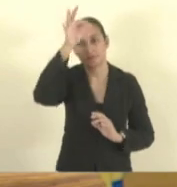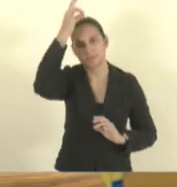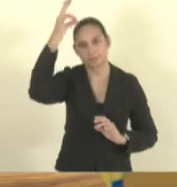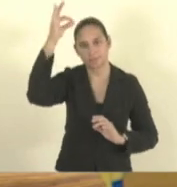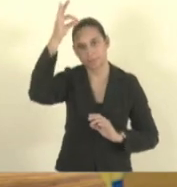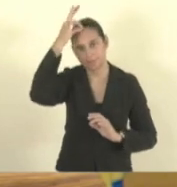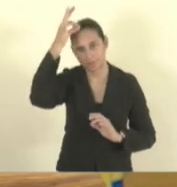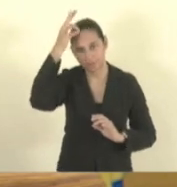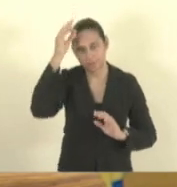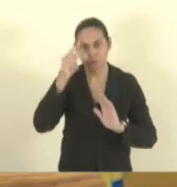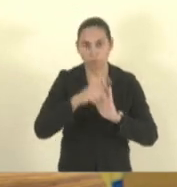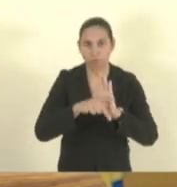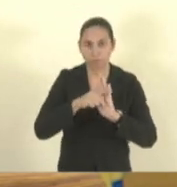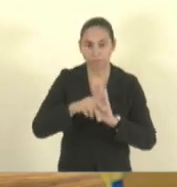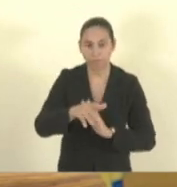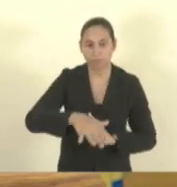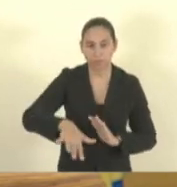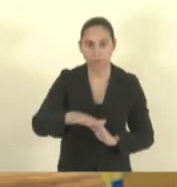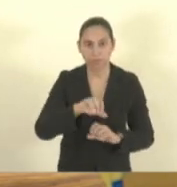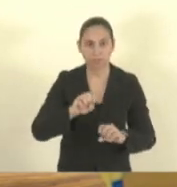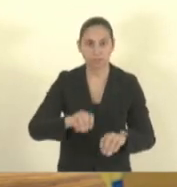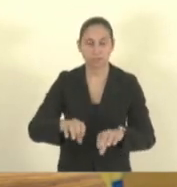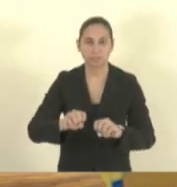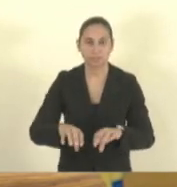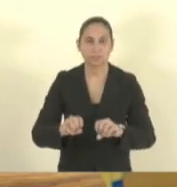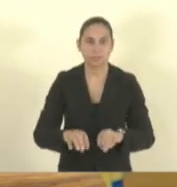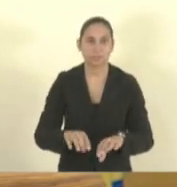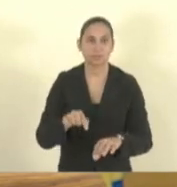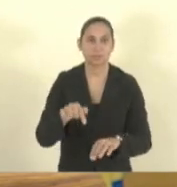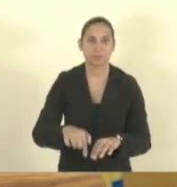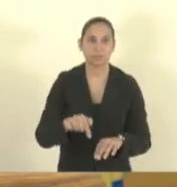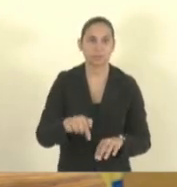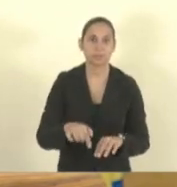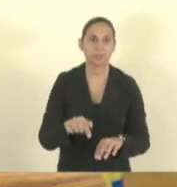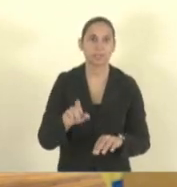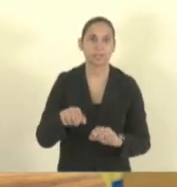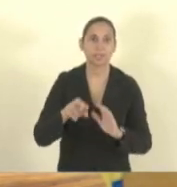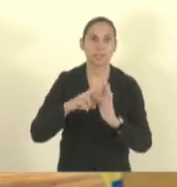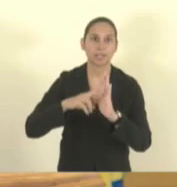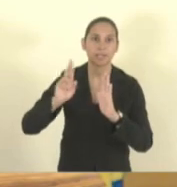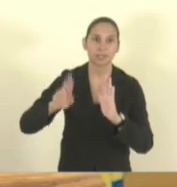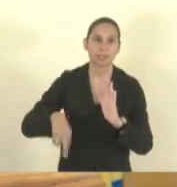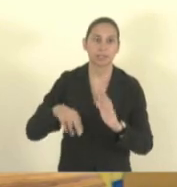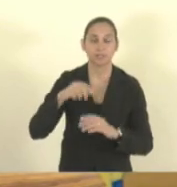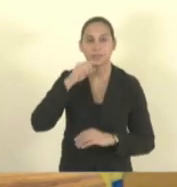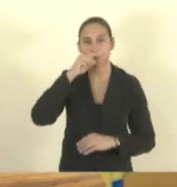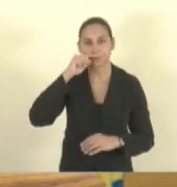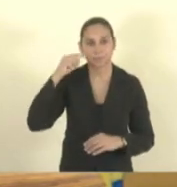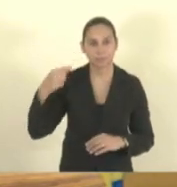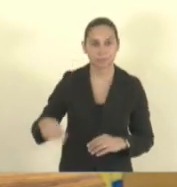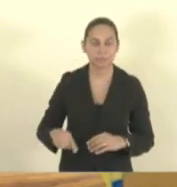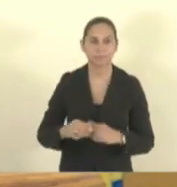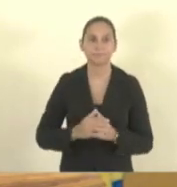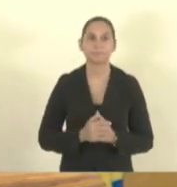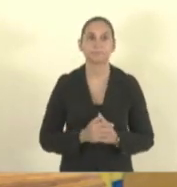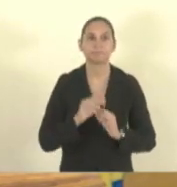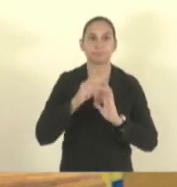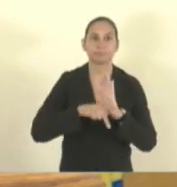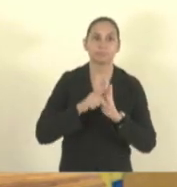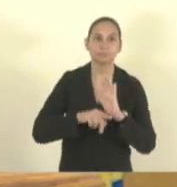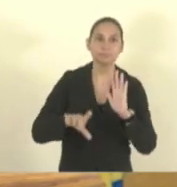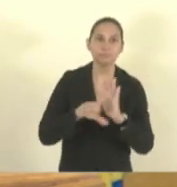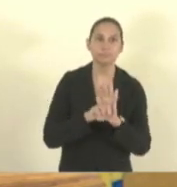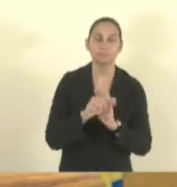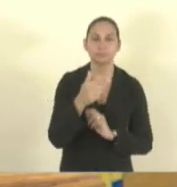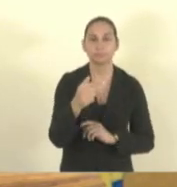na Rede Pública de Ensino do Estado do Espírito Santo e da outras providências, Relatoria de Deputado Capitão Assunção. Projeto de lei número